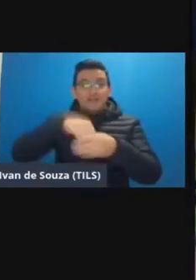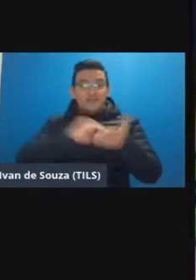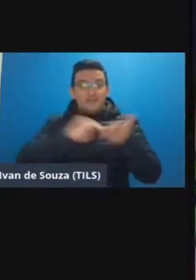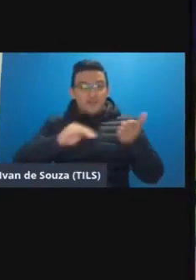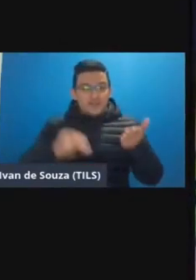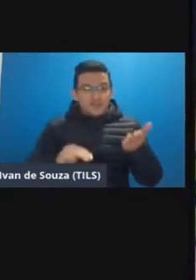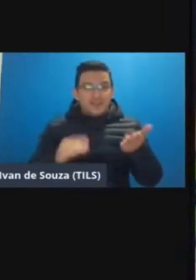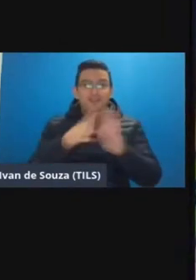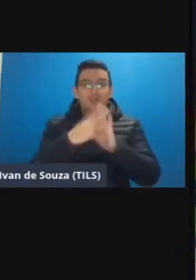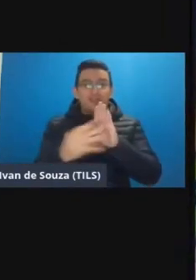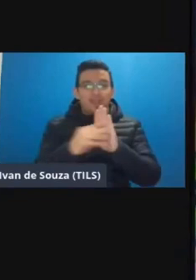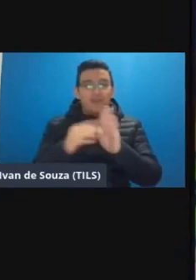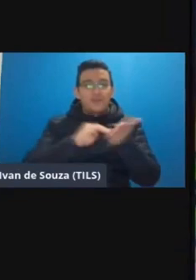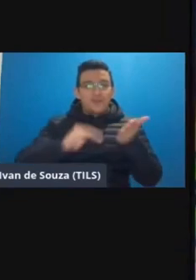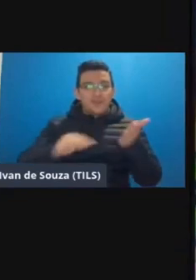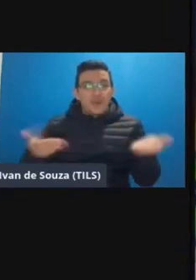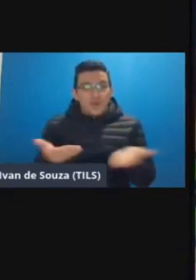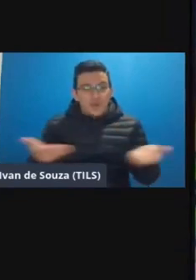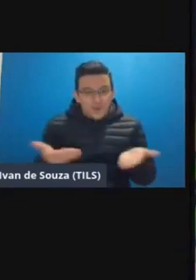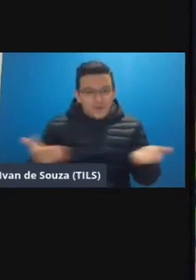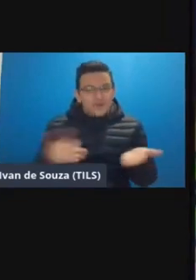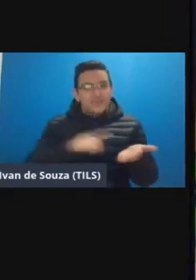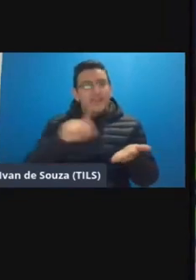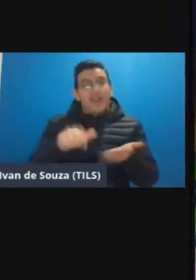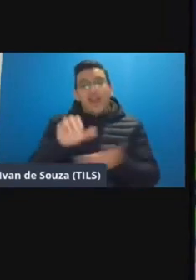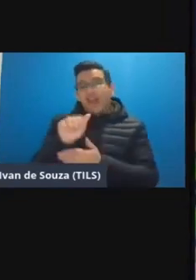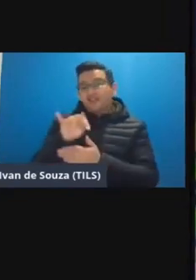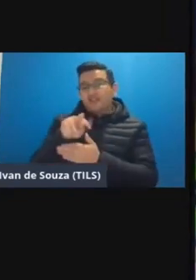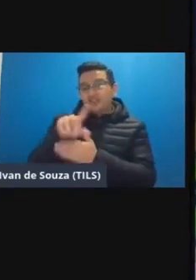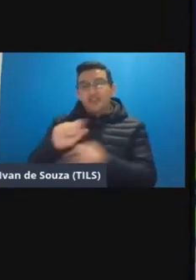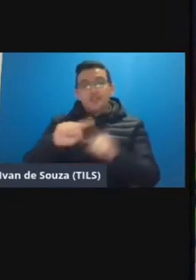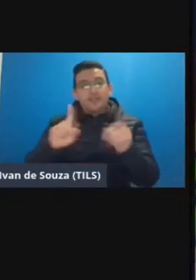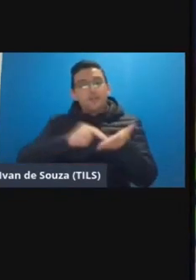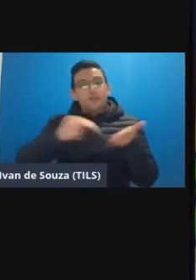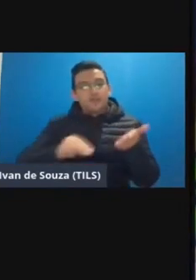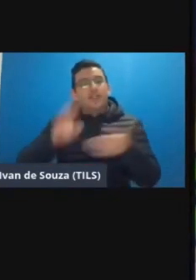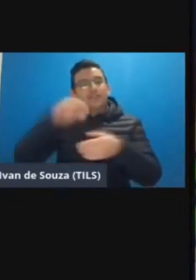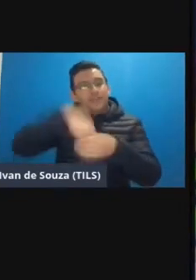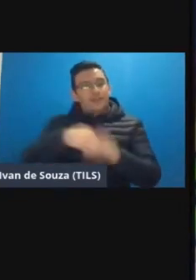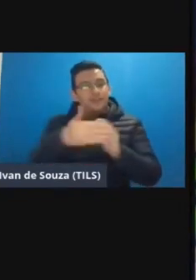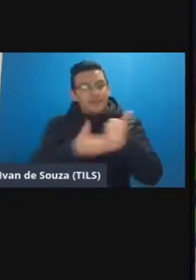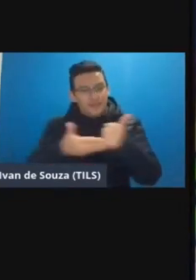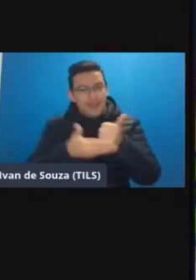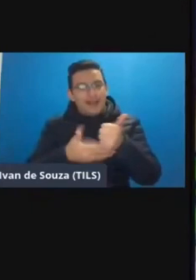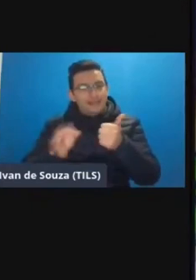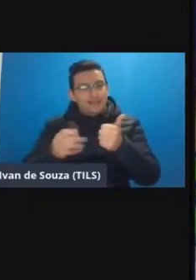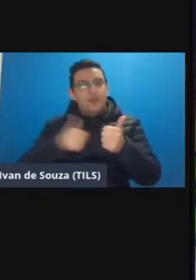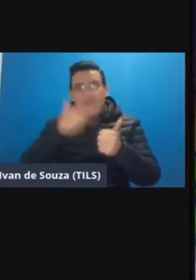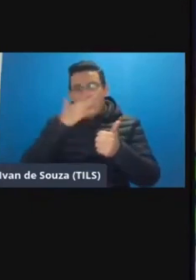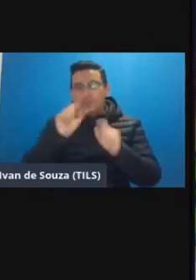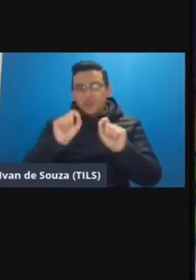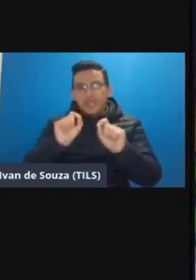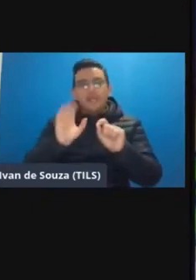dentro dessas metodologias hoje nominadas como ativas mas é uma metodologia ativa tá dentro desses princípios né eu acho que o grande